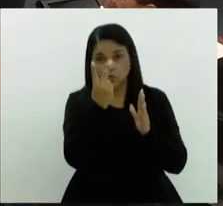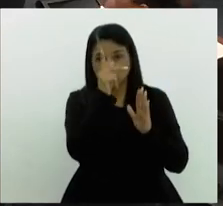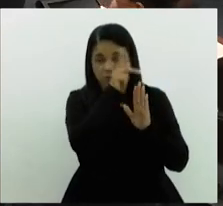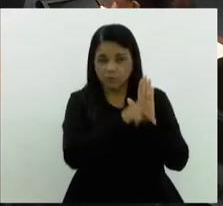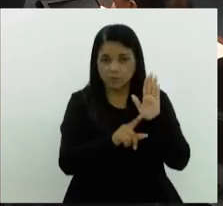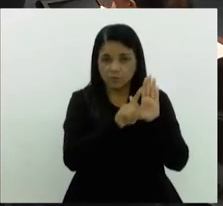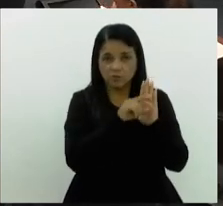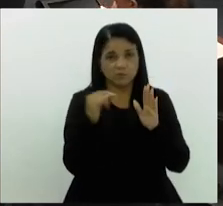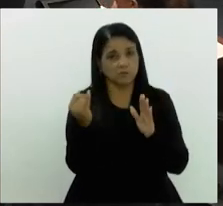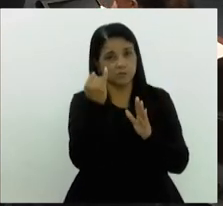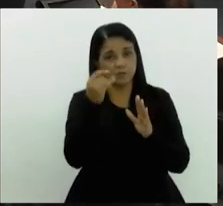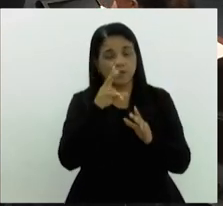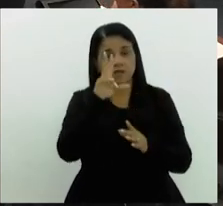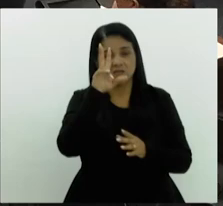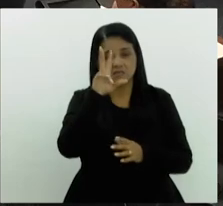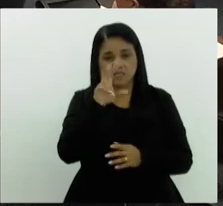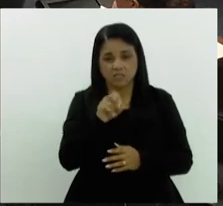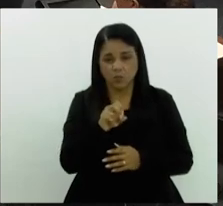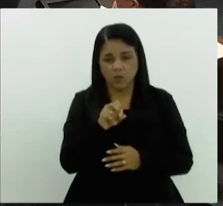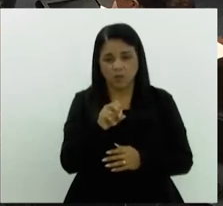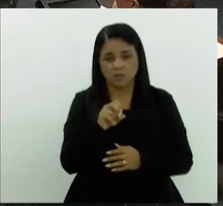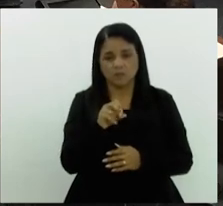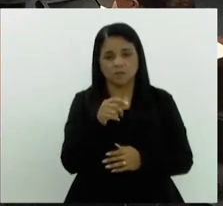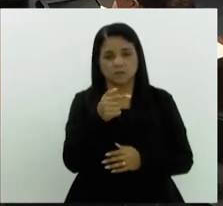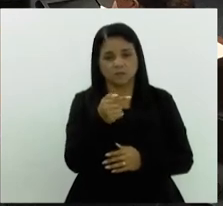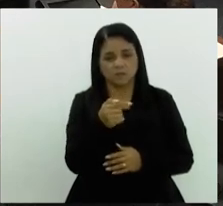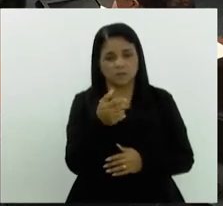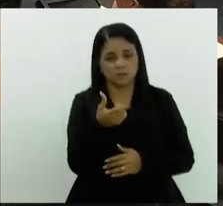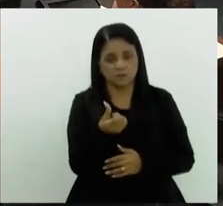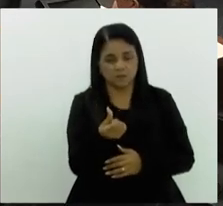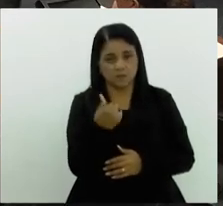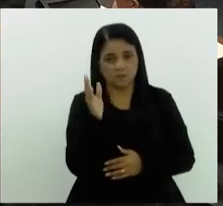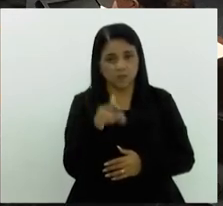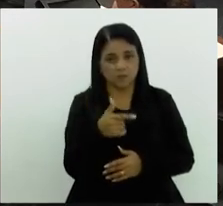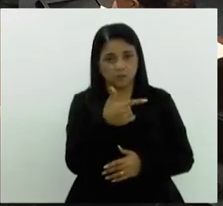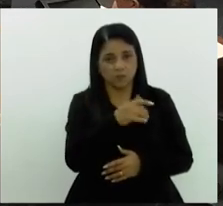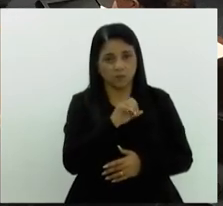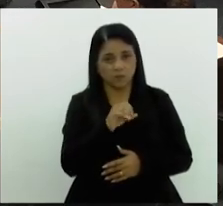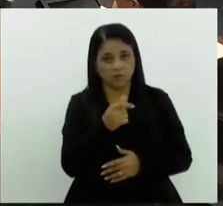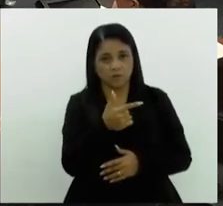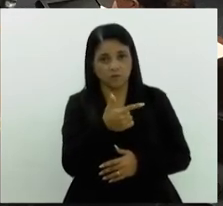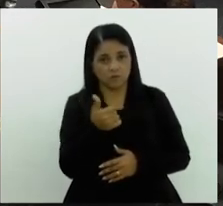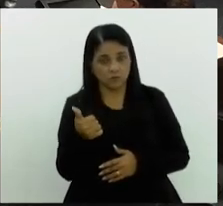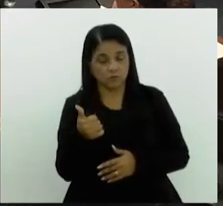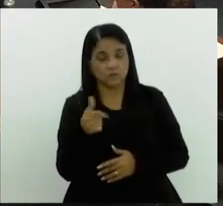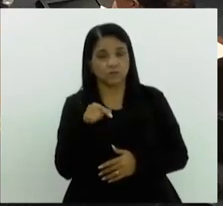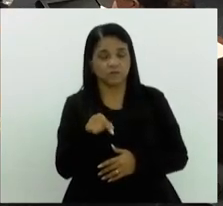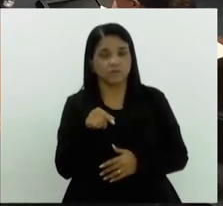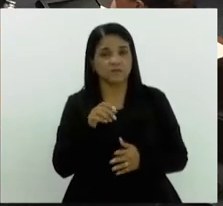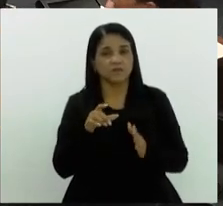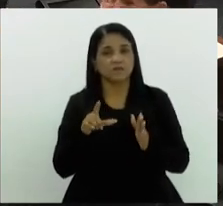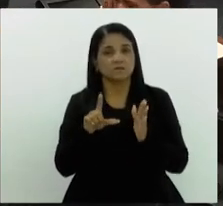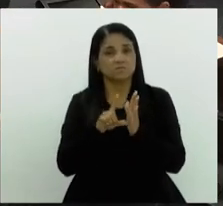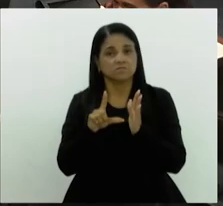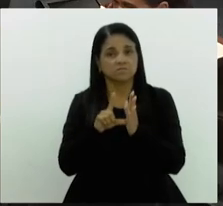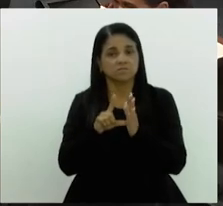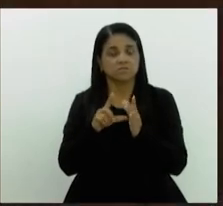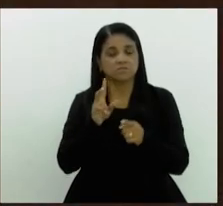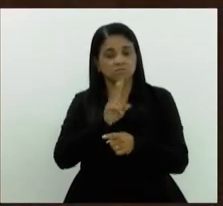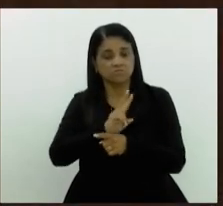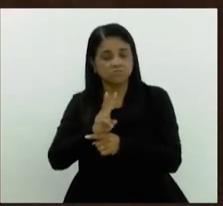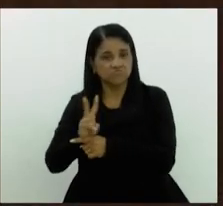importantes um é o 50 5076 de 21 que dispõe sobre estabelecimento de perigo de proteção escolar